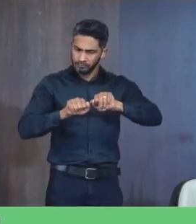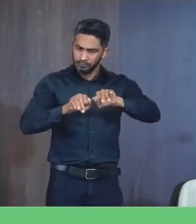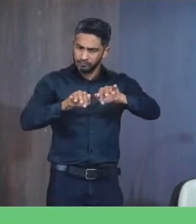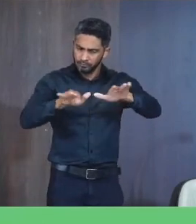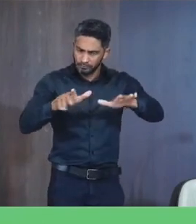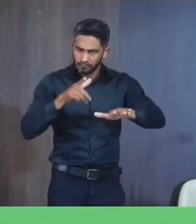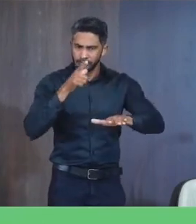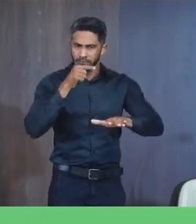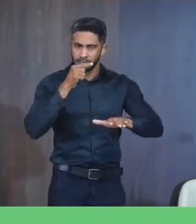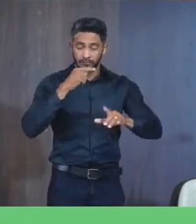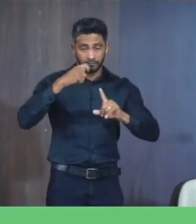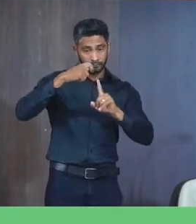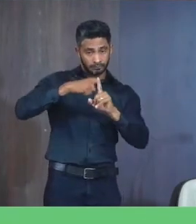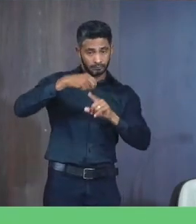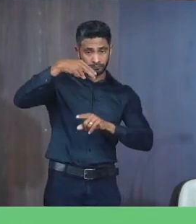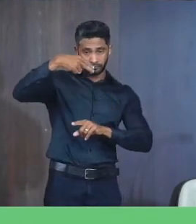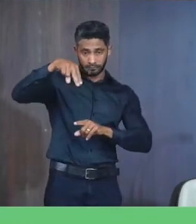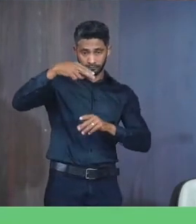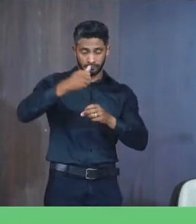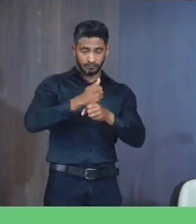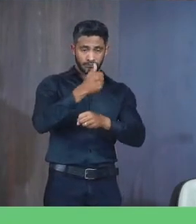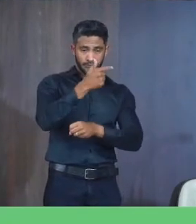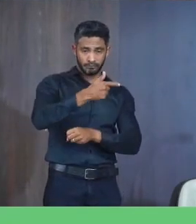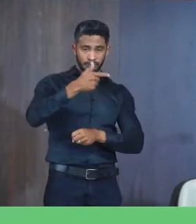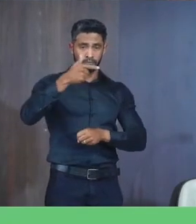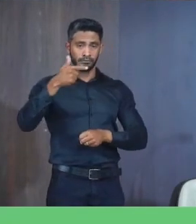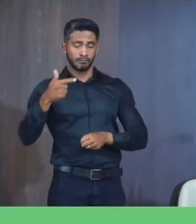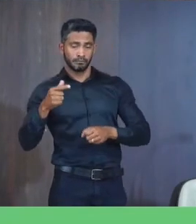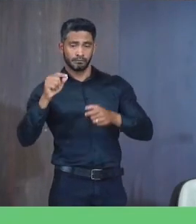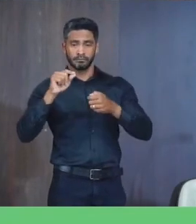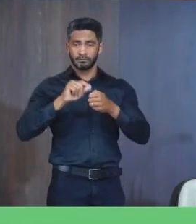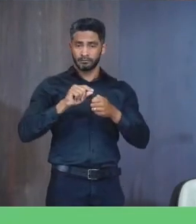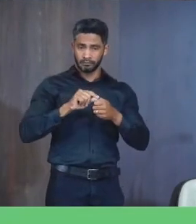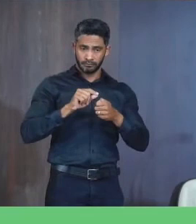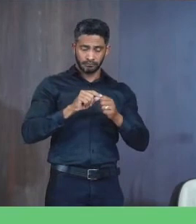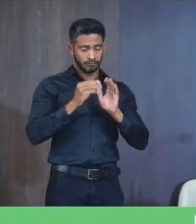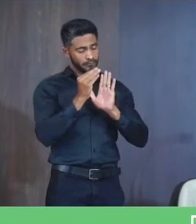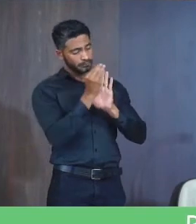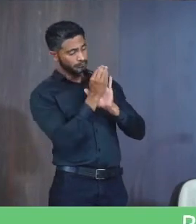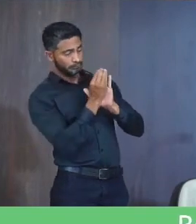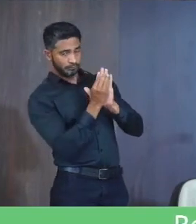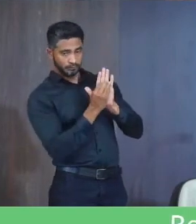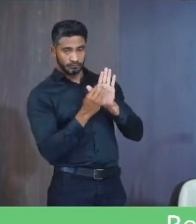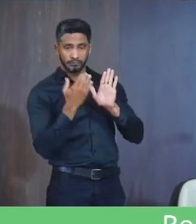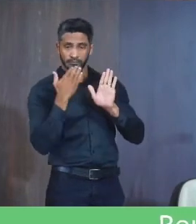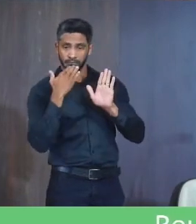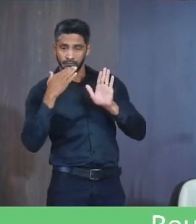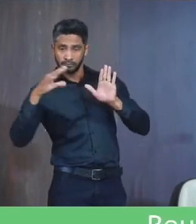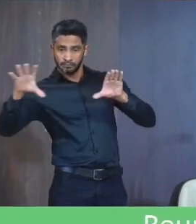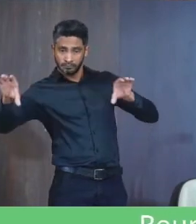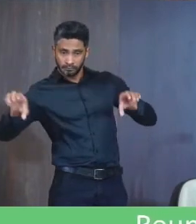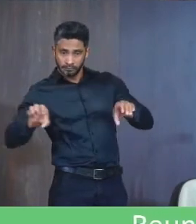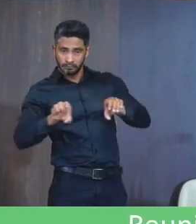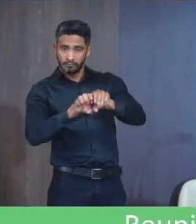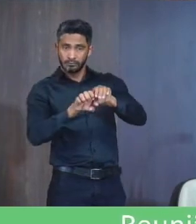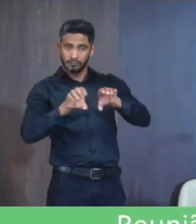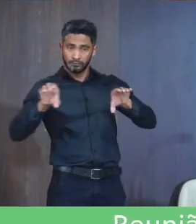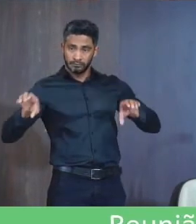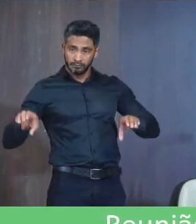A partir do mês De novembro De novembro novembro A Copasa Adotará O procedimento De pedido De ligação De esgoto Simultaneamente